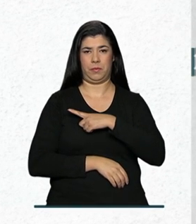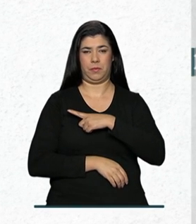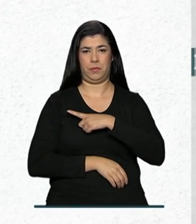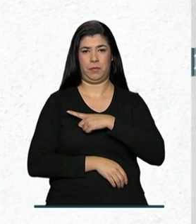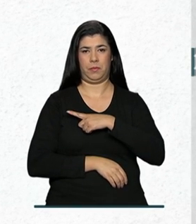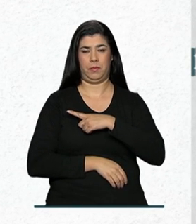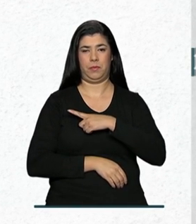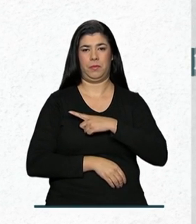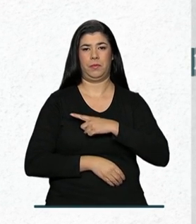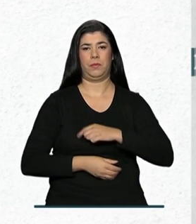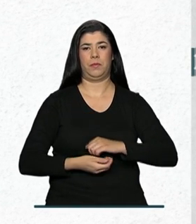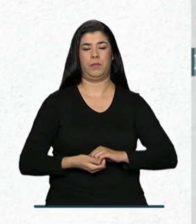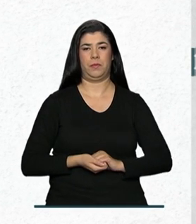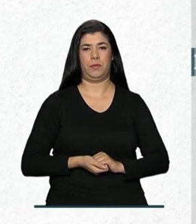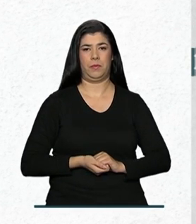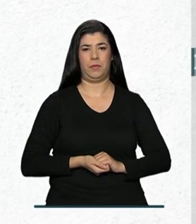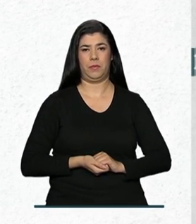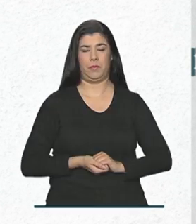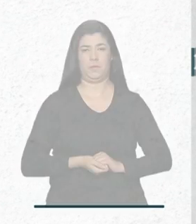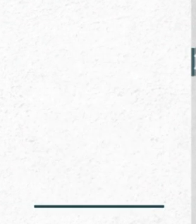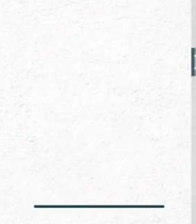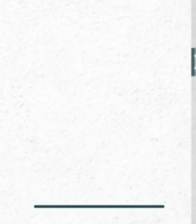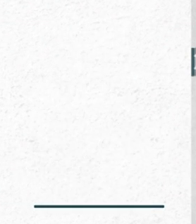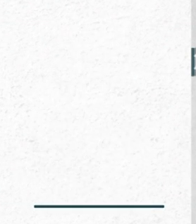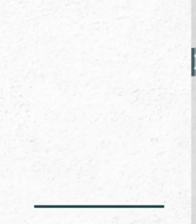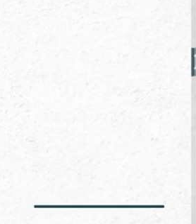.mec.gov.br